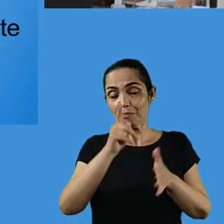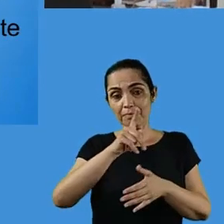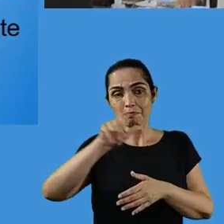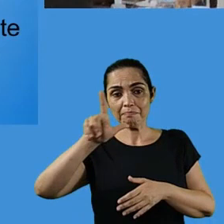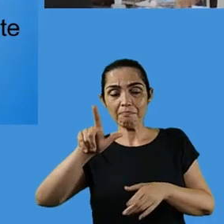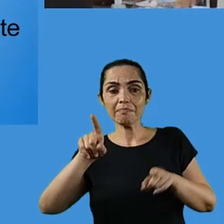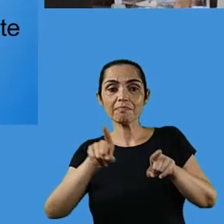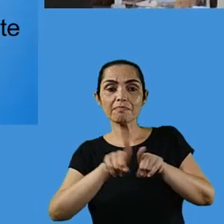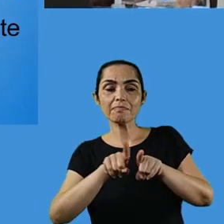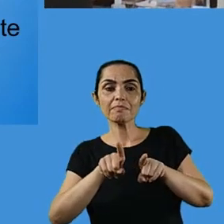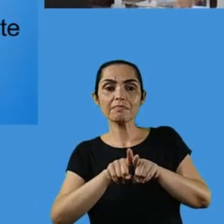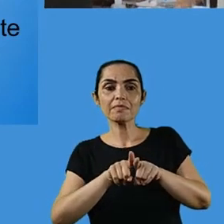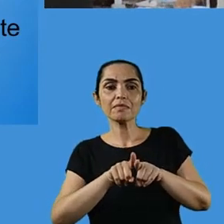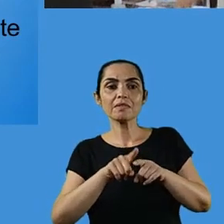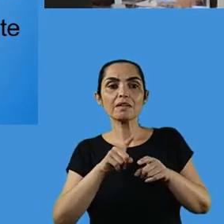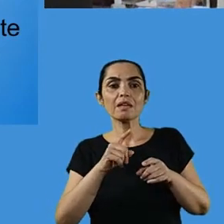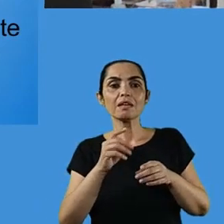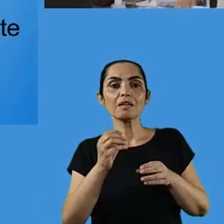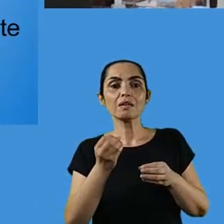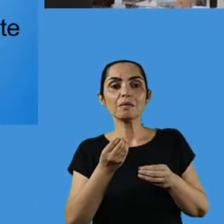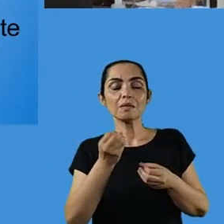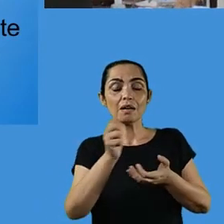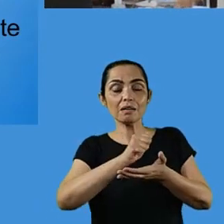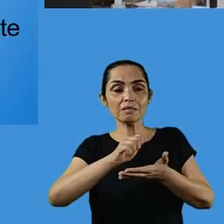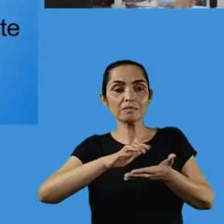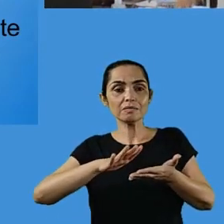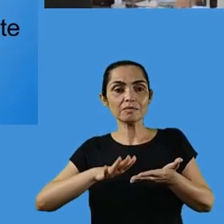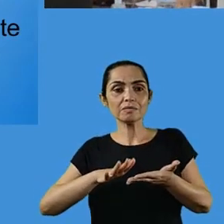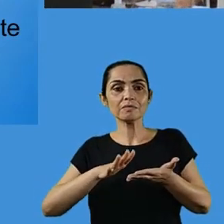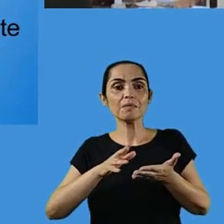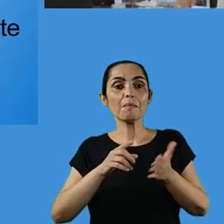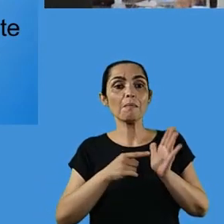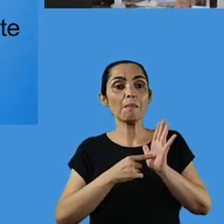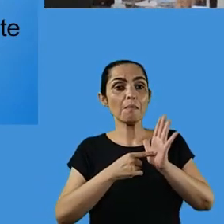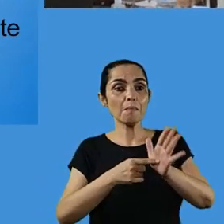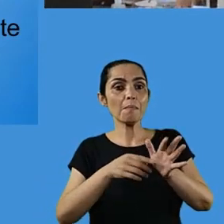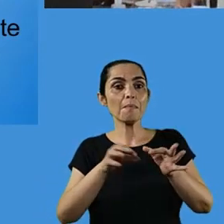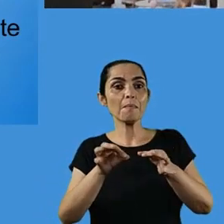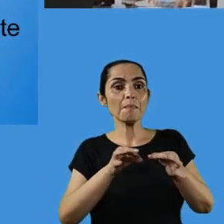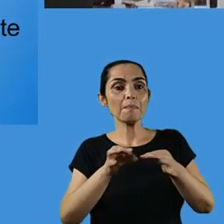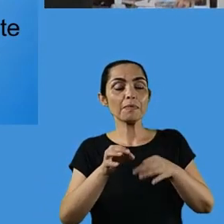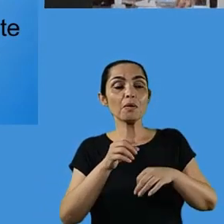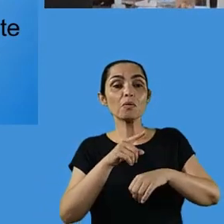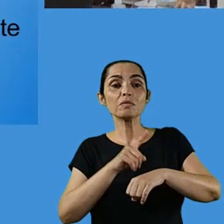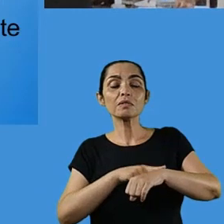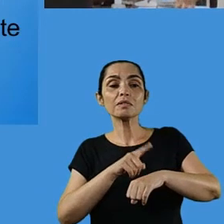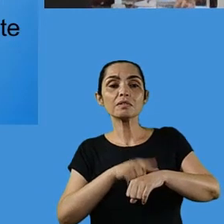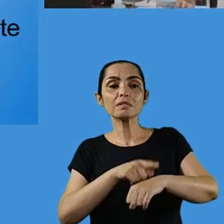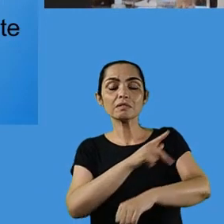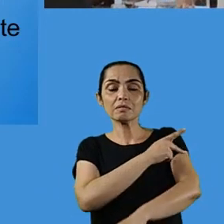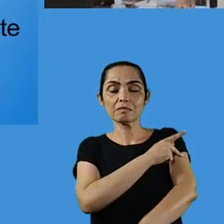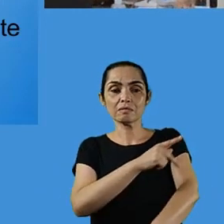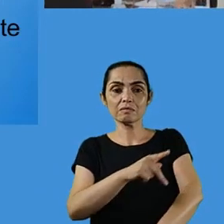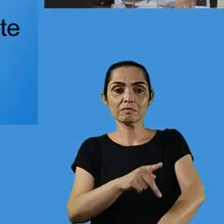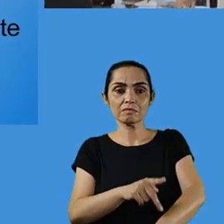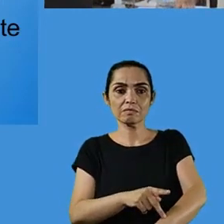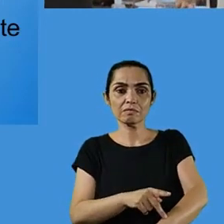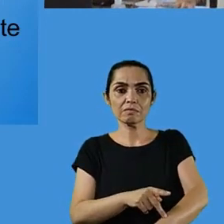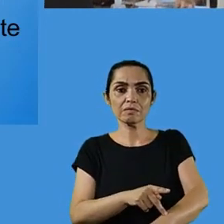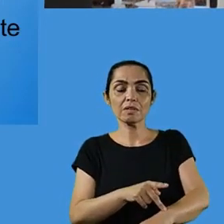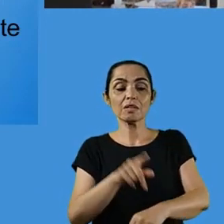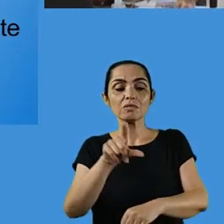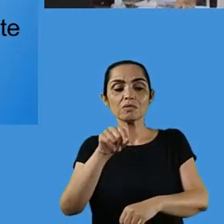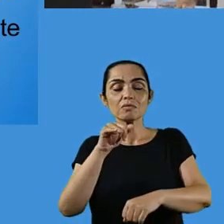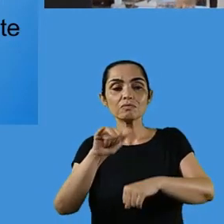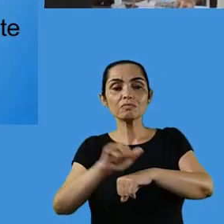Escolher estratégias que atendam às necessidades de todos os alunos. Quando a gente fala assim, organizar e priorizar o tempo